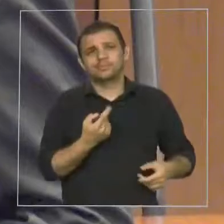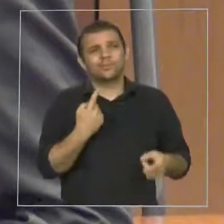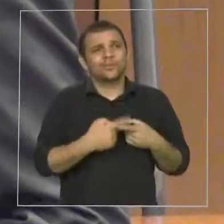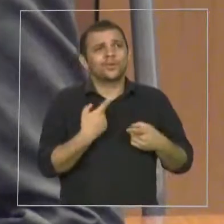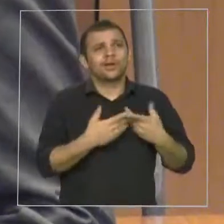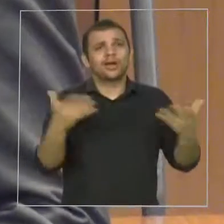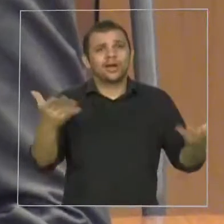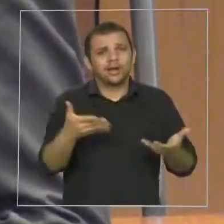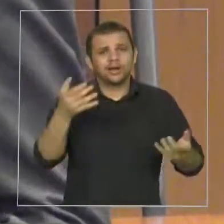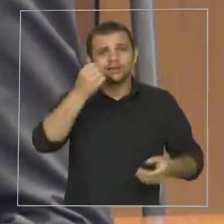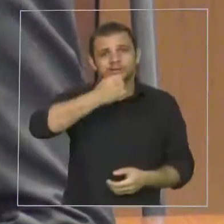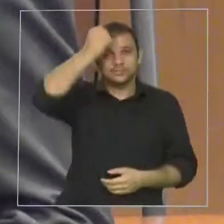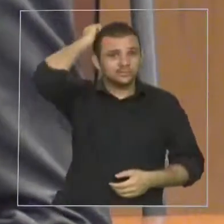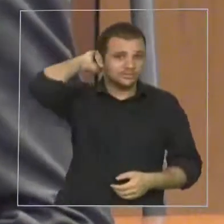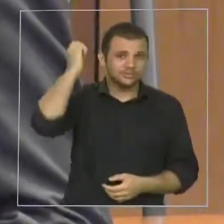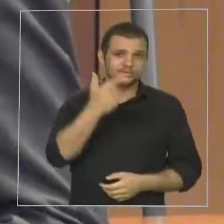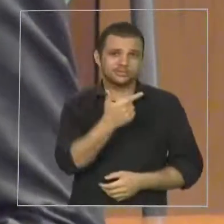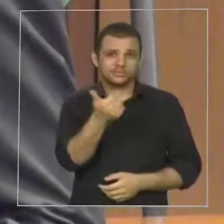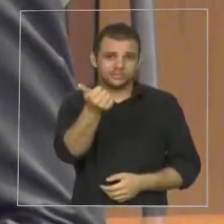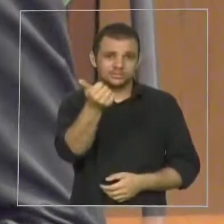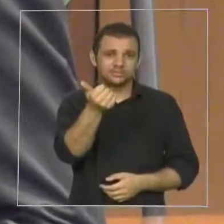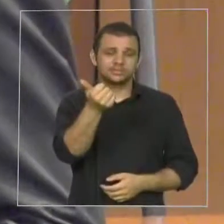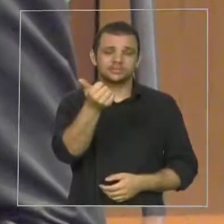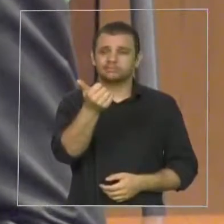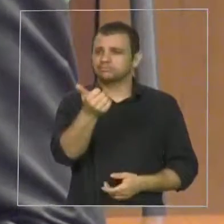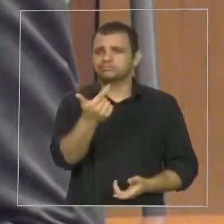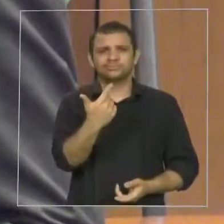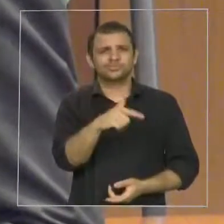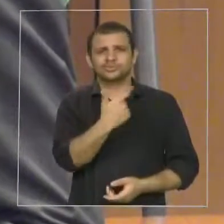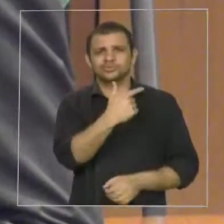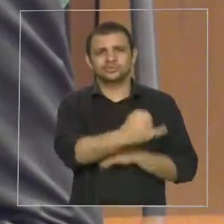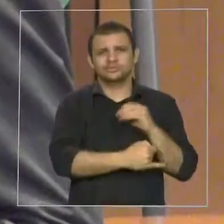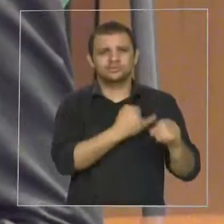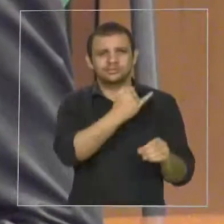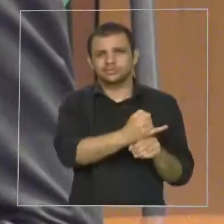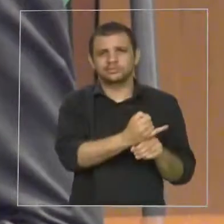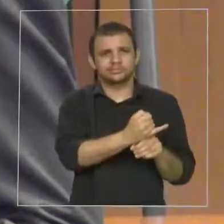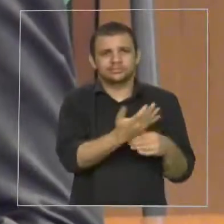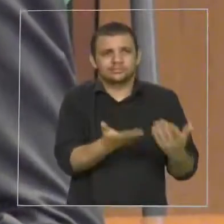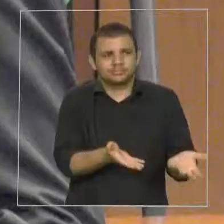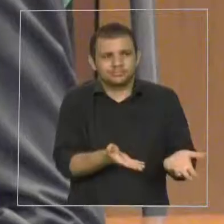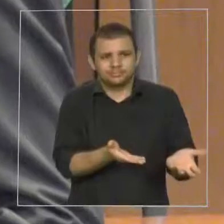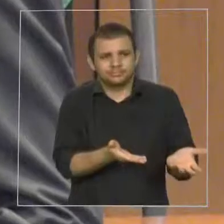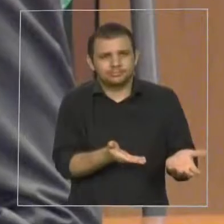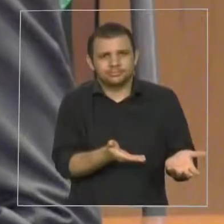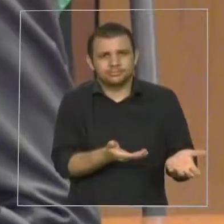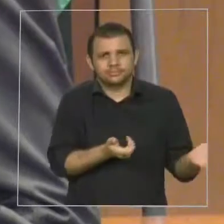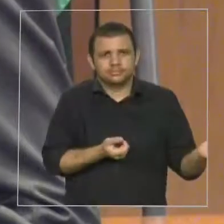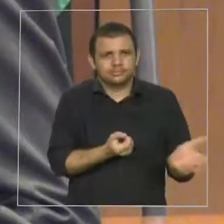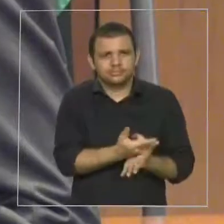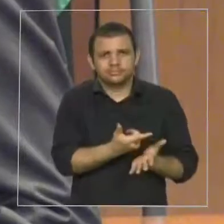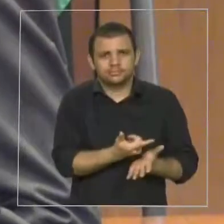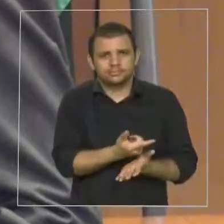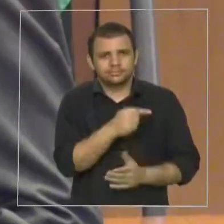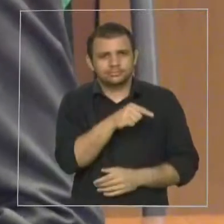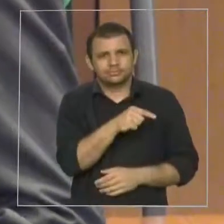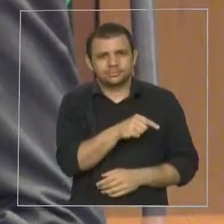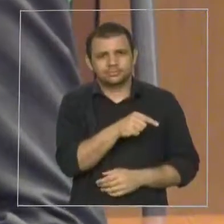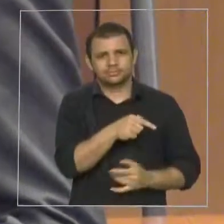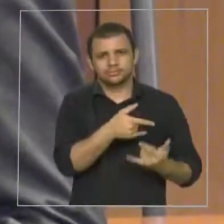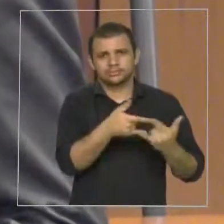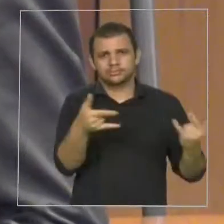pleno século XXI, ainda não se tem essa opção de se comprar uma passagem do ferribolte